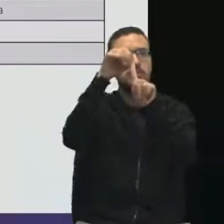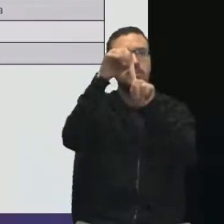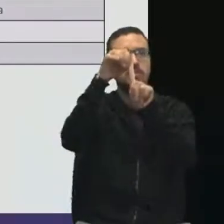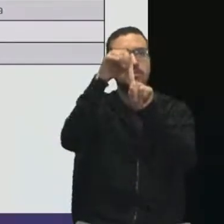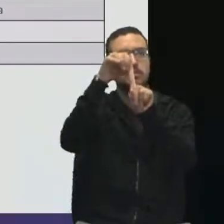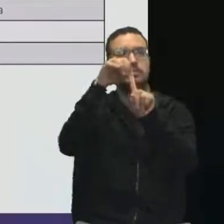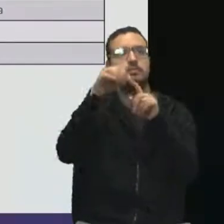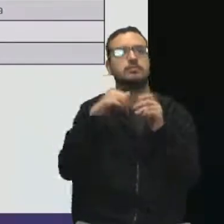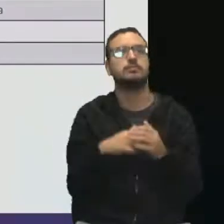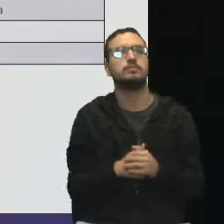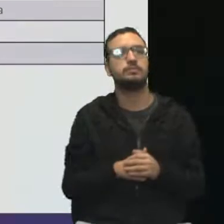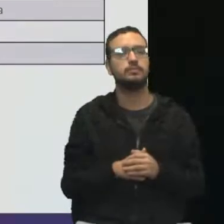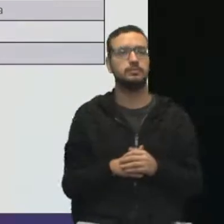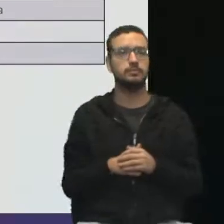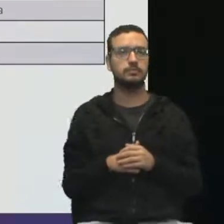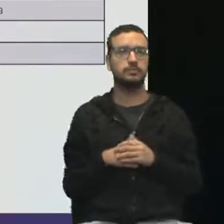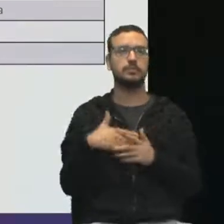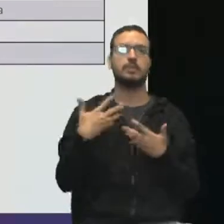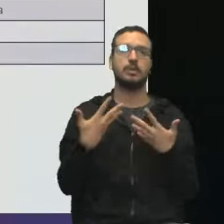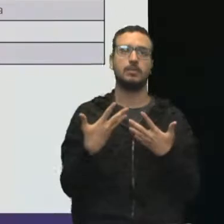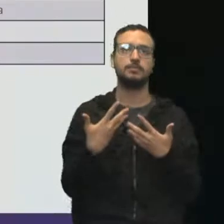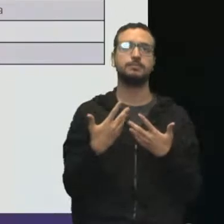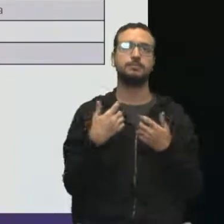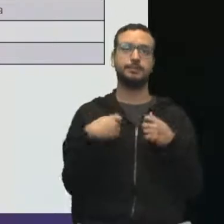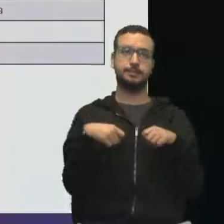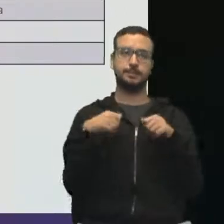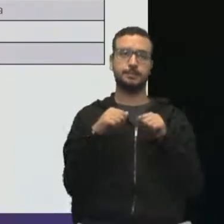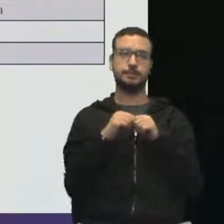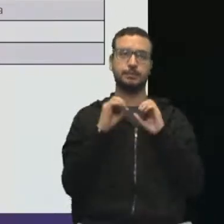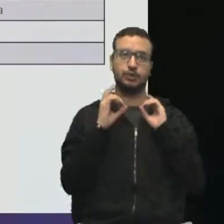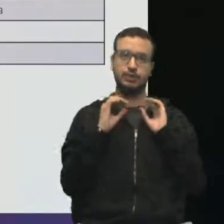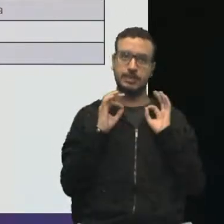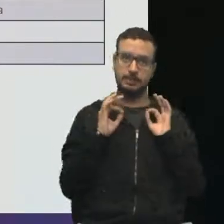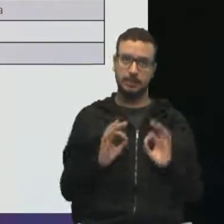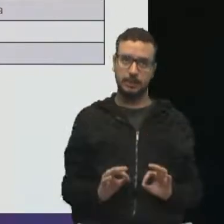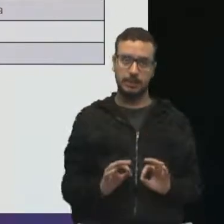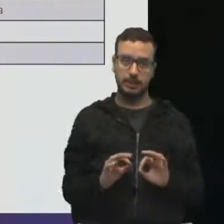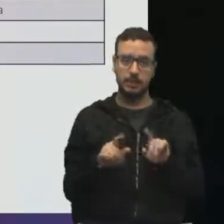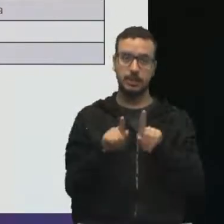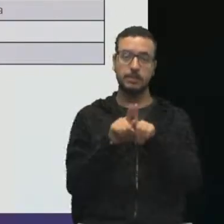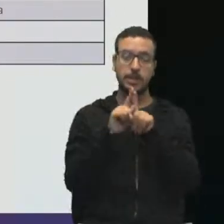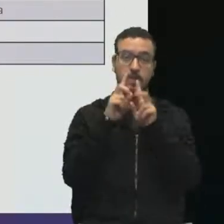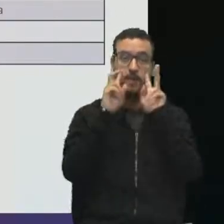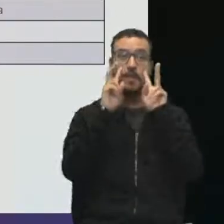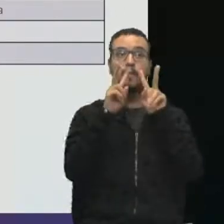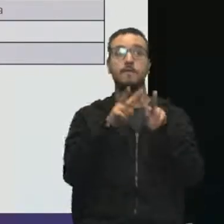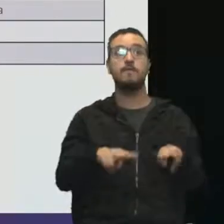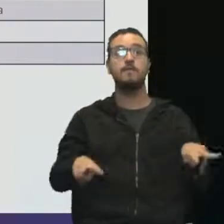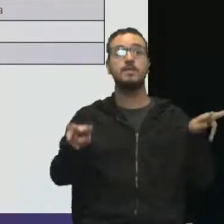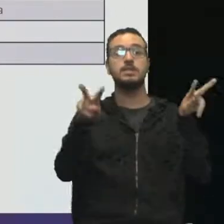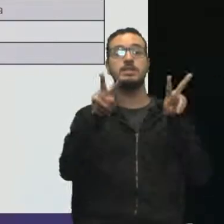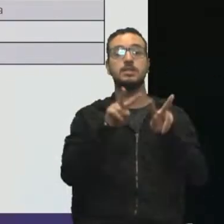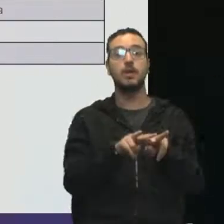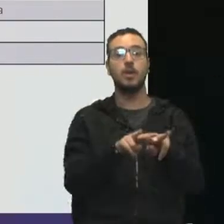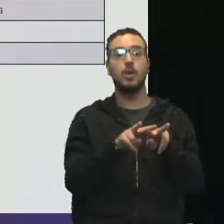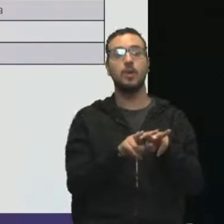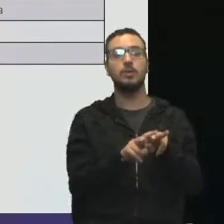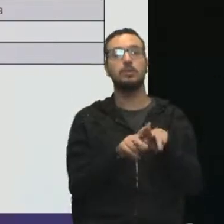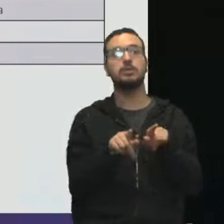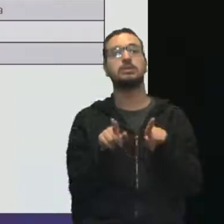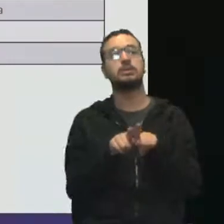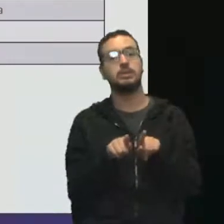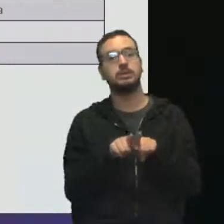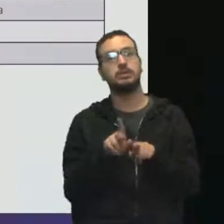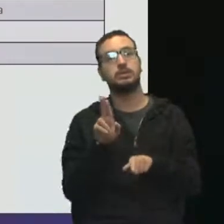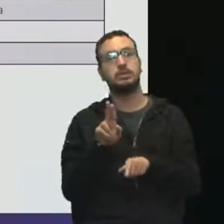Então nós vamos aplicar disciplina, fazer com que as pessoas tenham visão do todo através da sua liderança.